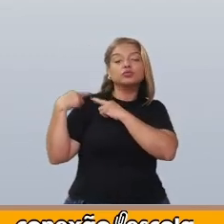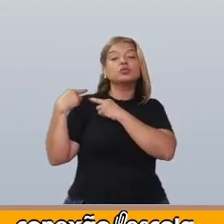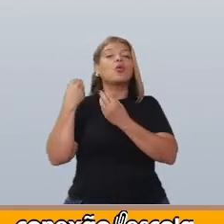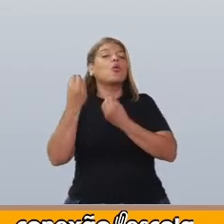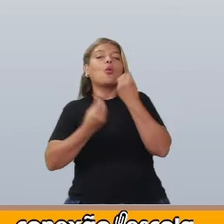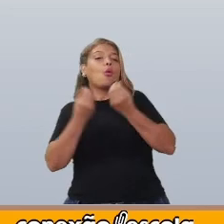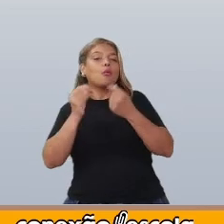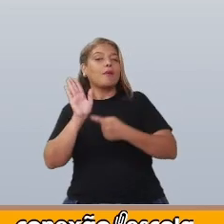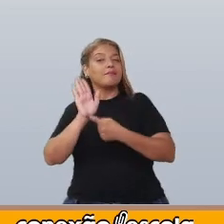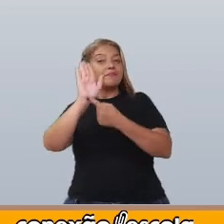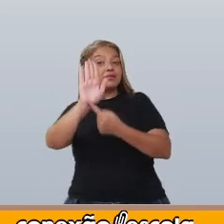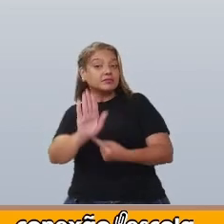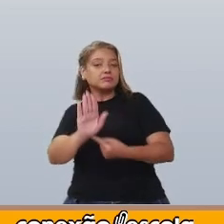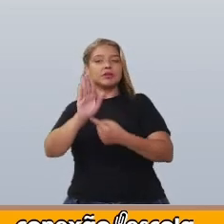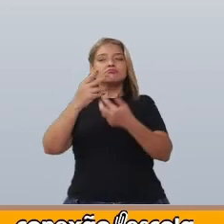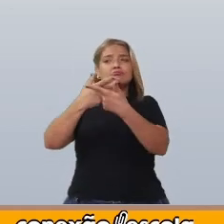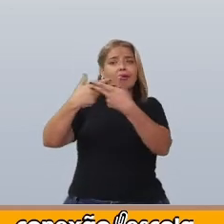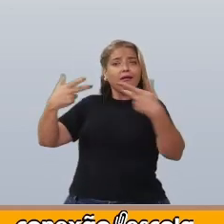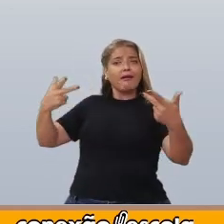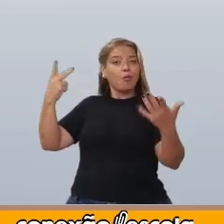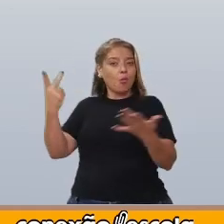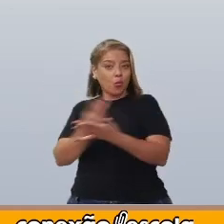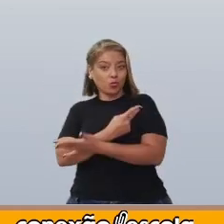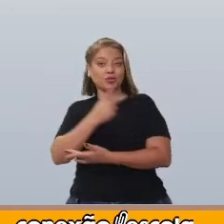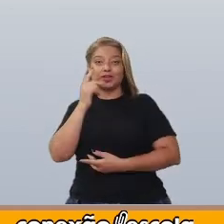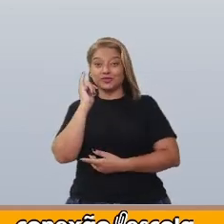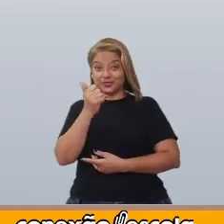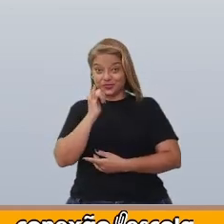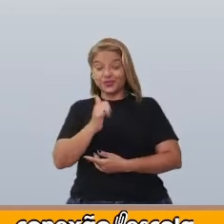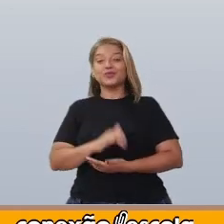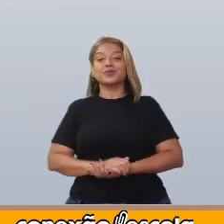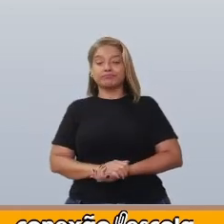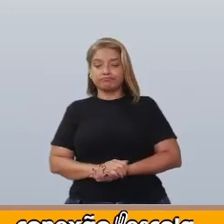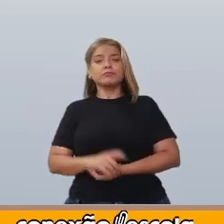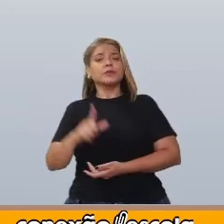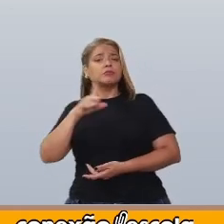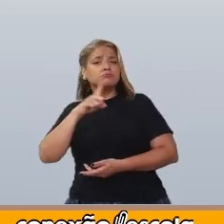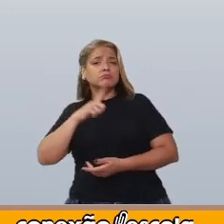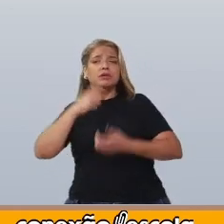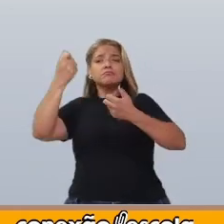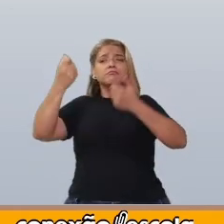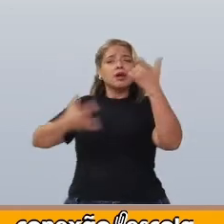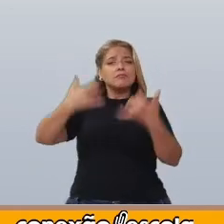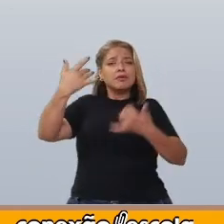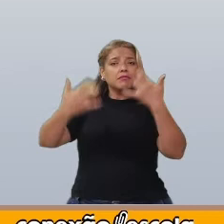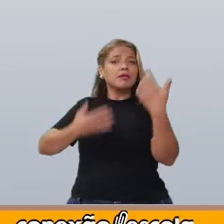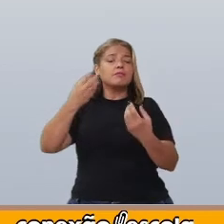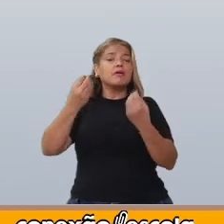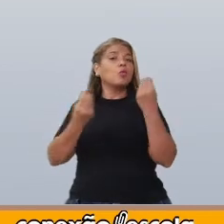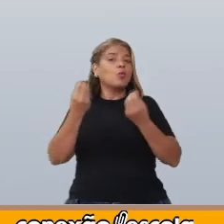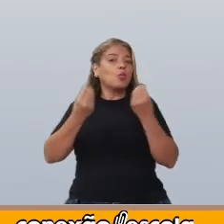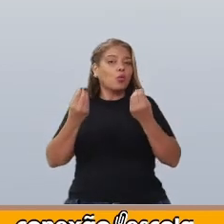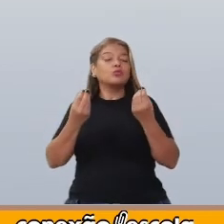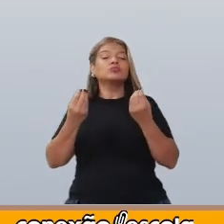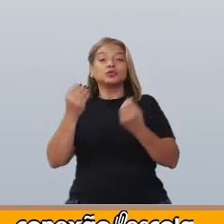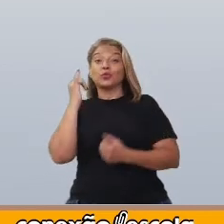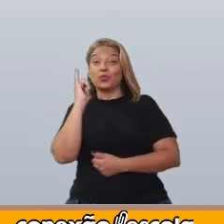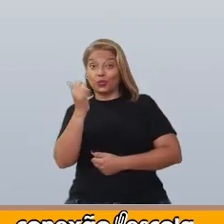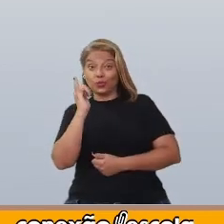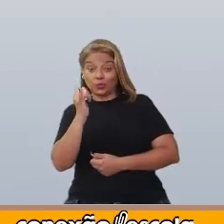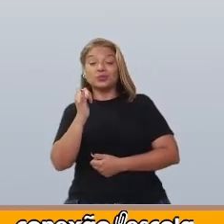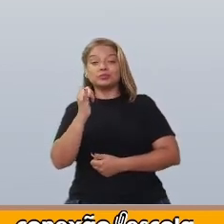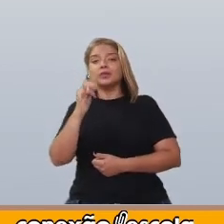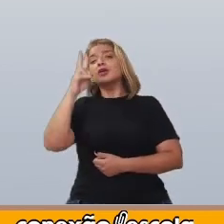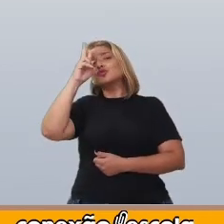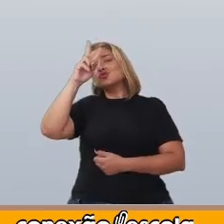apresentar os fatos. Possui um enredo que são os fatos contados, a